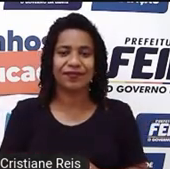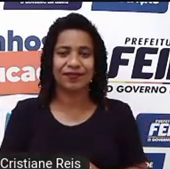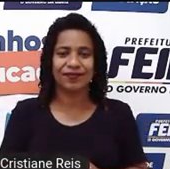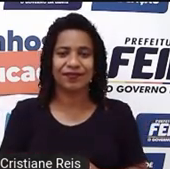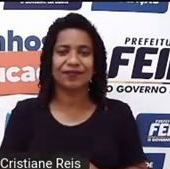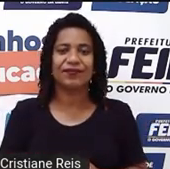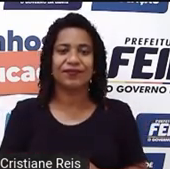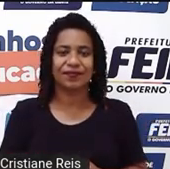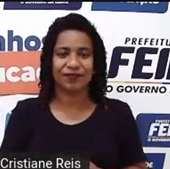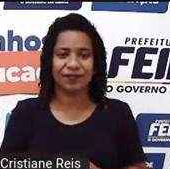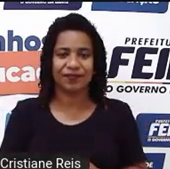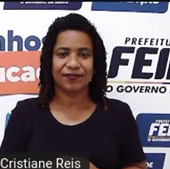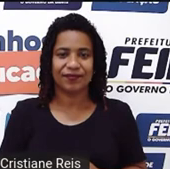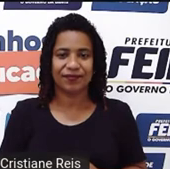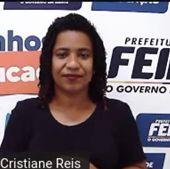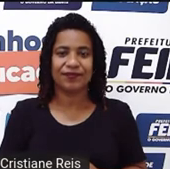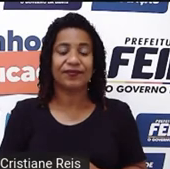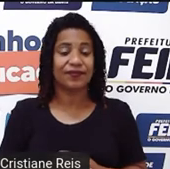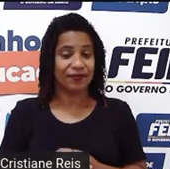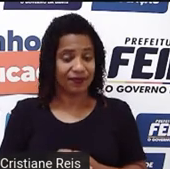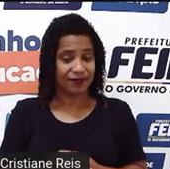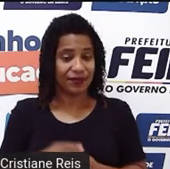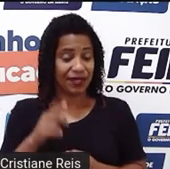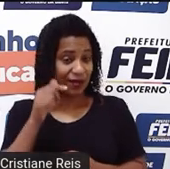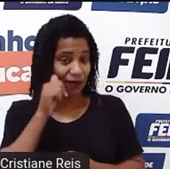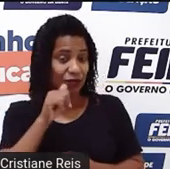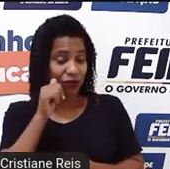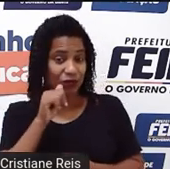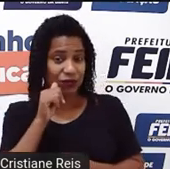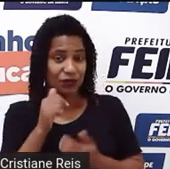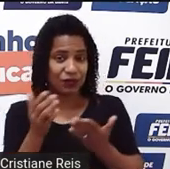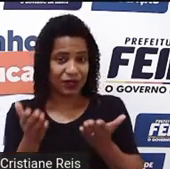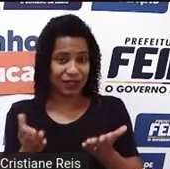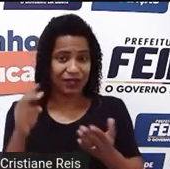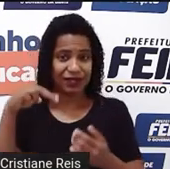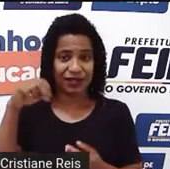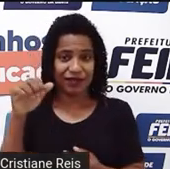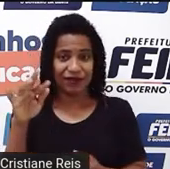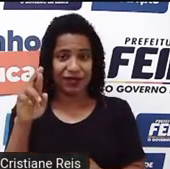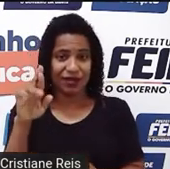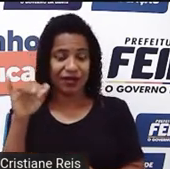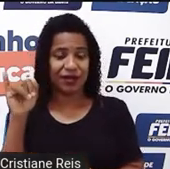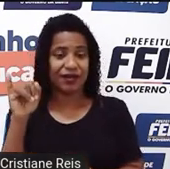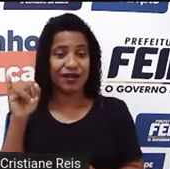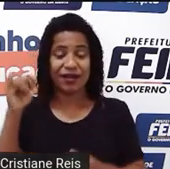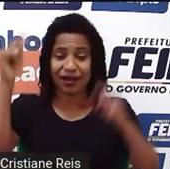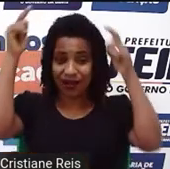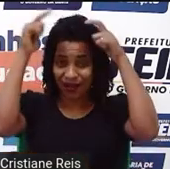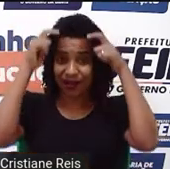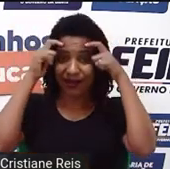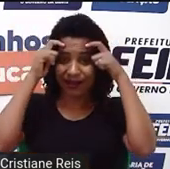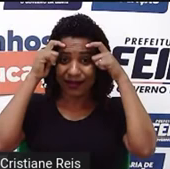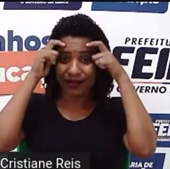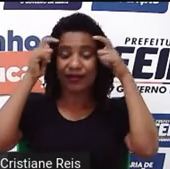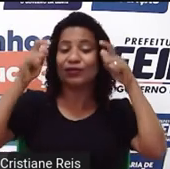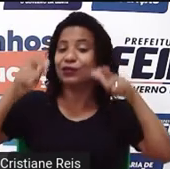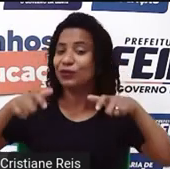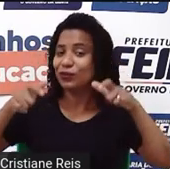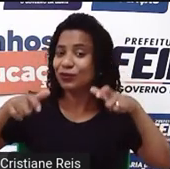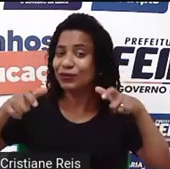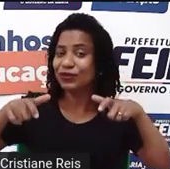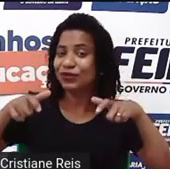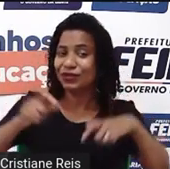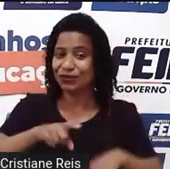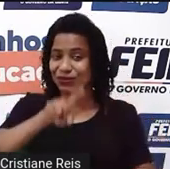rainha. Na verdade, ela é a rainha do Egipte. E ela foi considerada uma